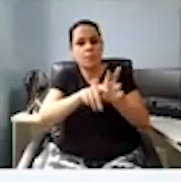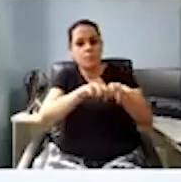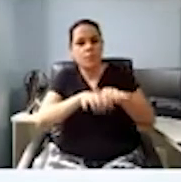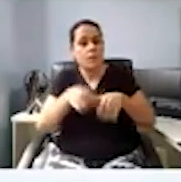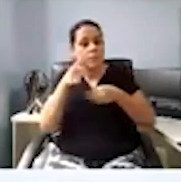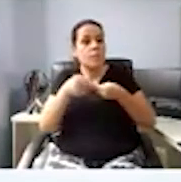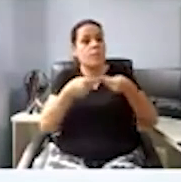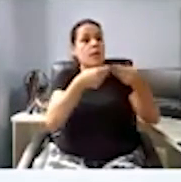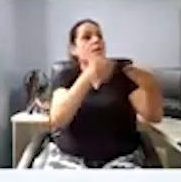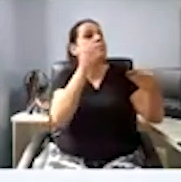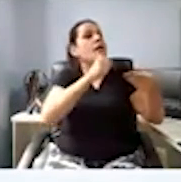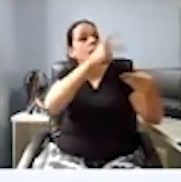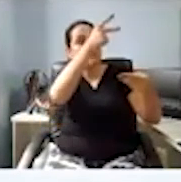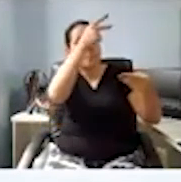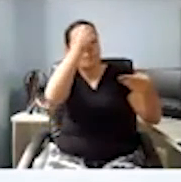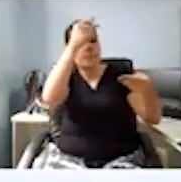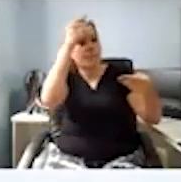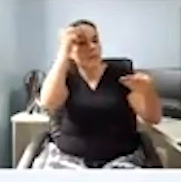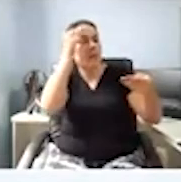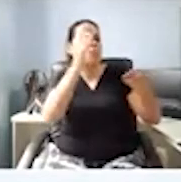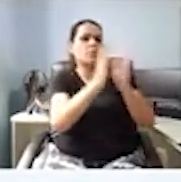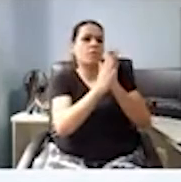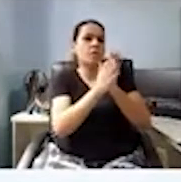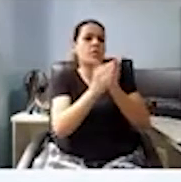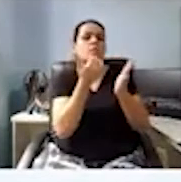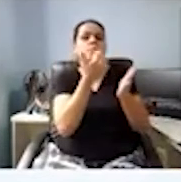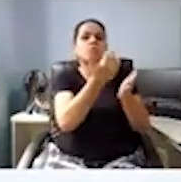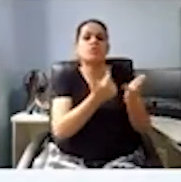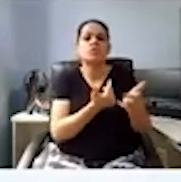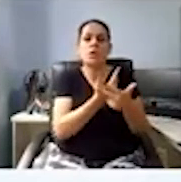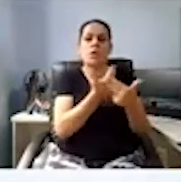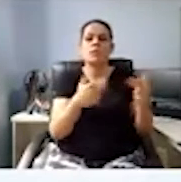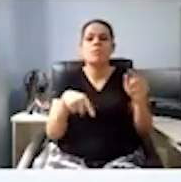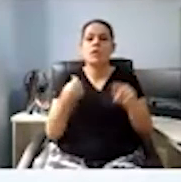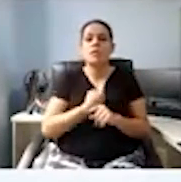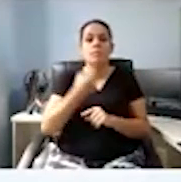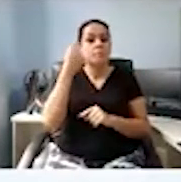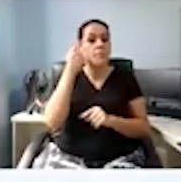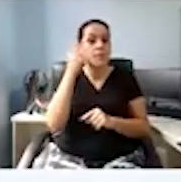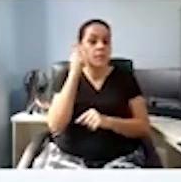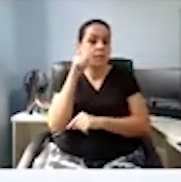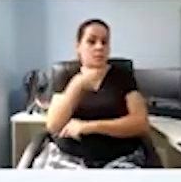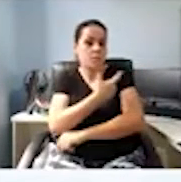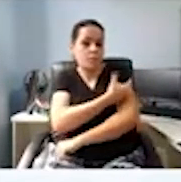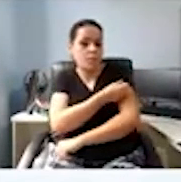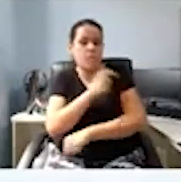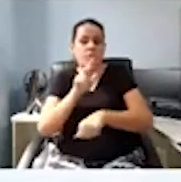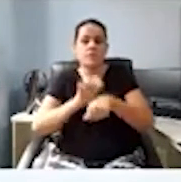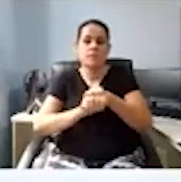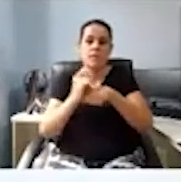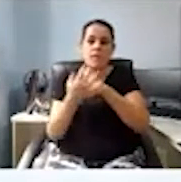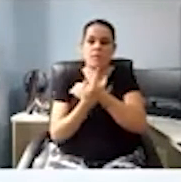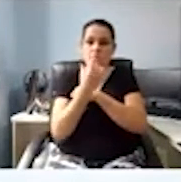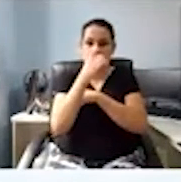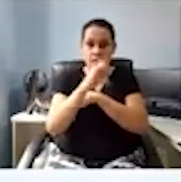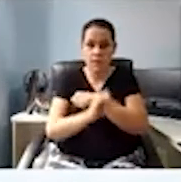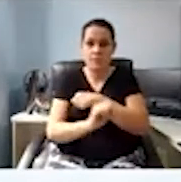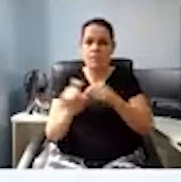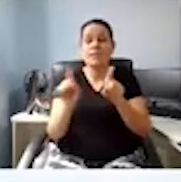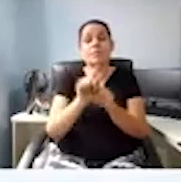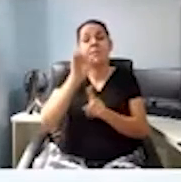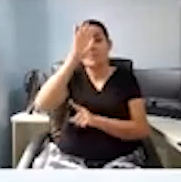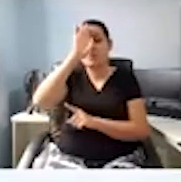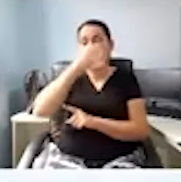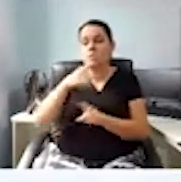município solicitando alguma coisa nessa questão da vacina do Covid-19. Principalmente também nas vacinas